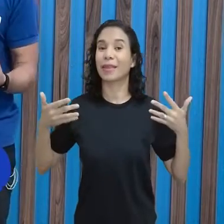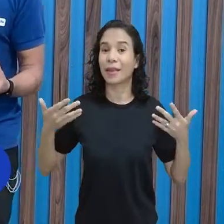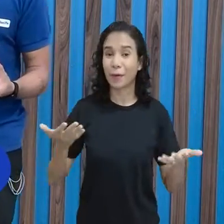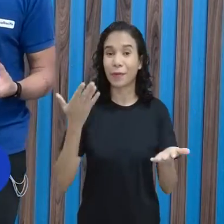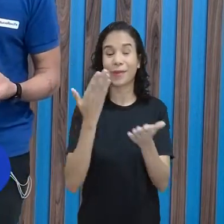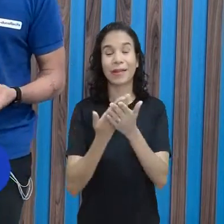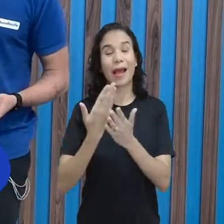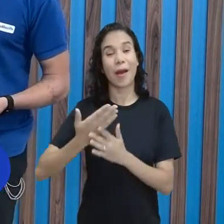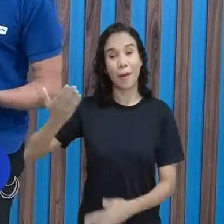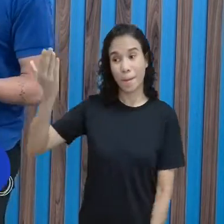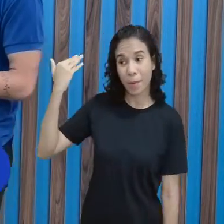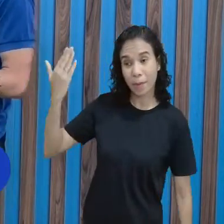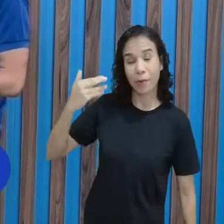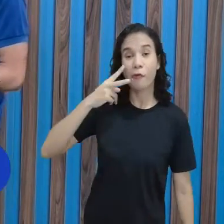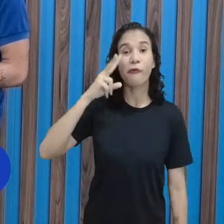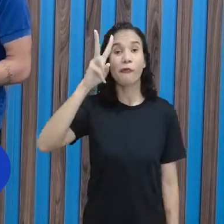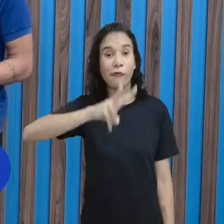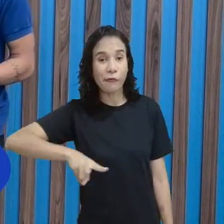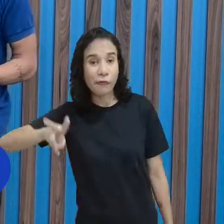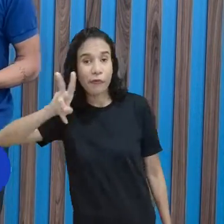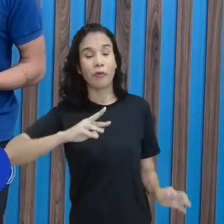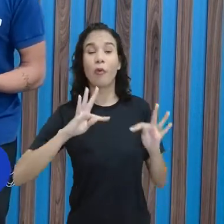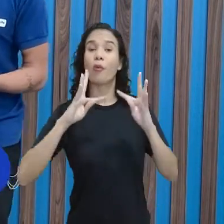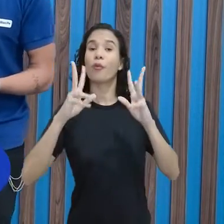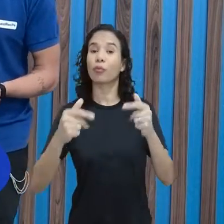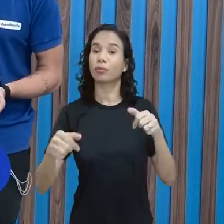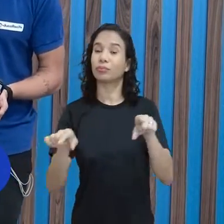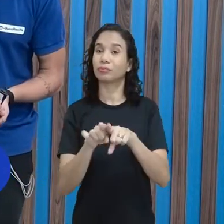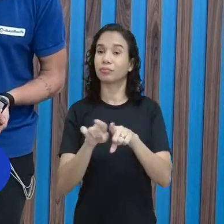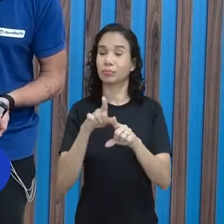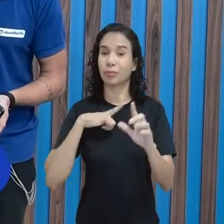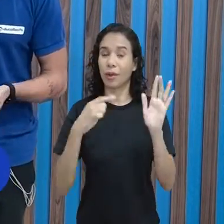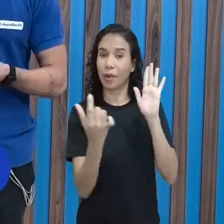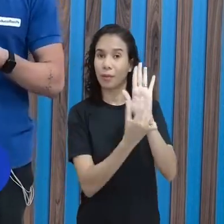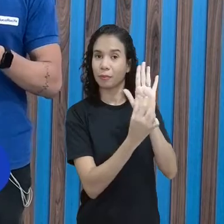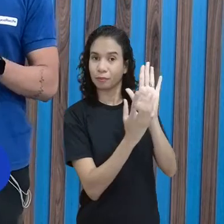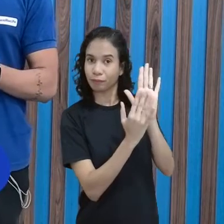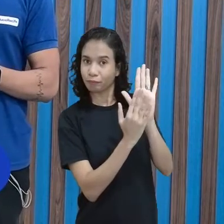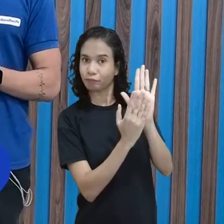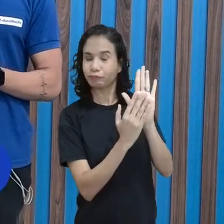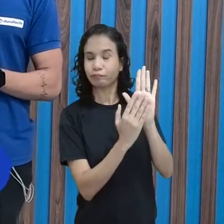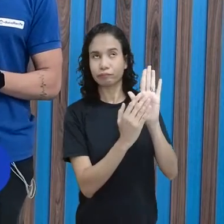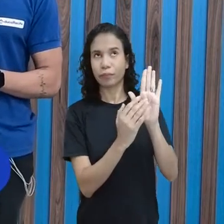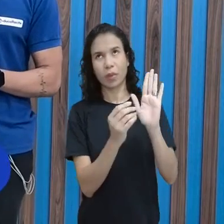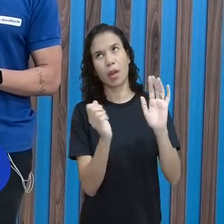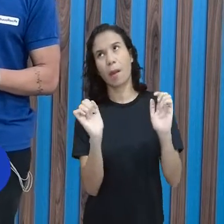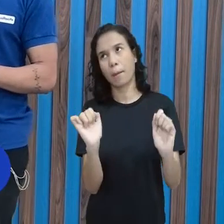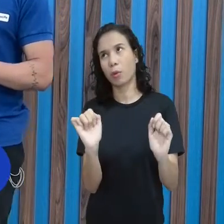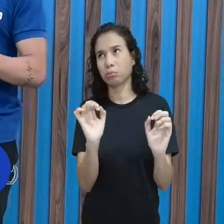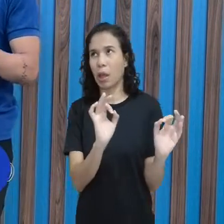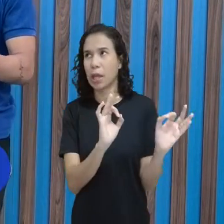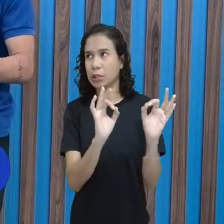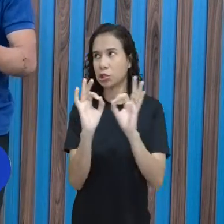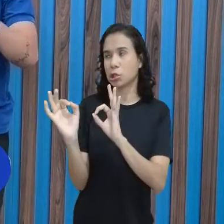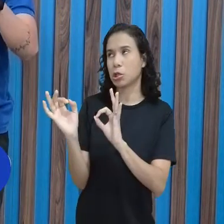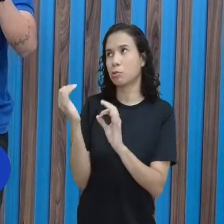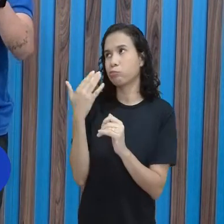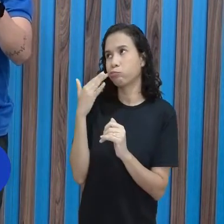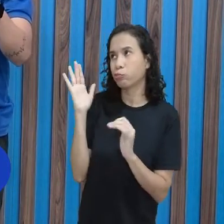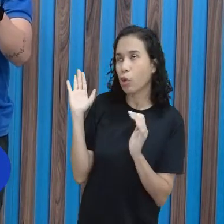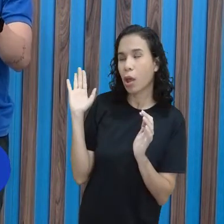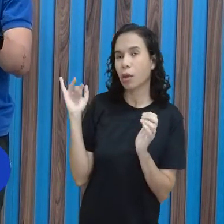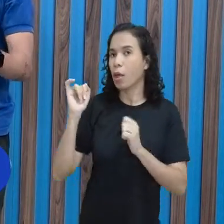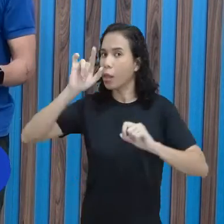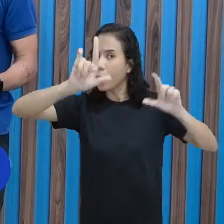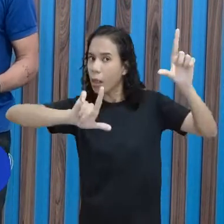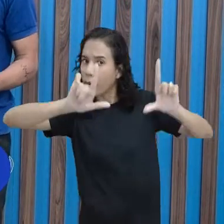na aula anterior, vocês podem acompanhar tudo isso. Tem aí um QR Code, de repente, se você estiver assistindo aí na